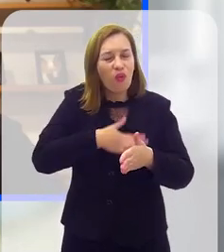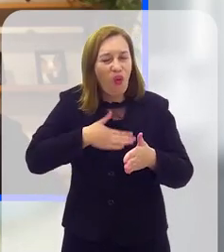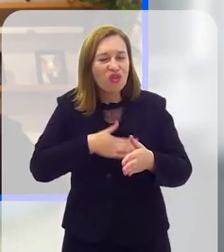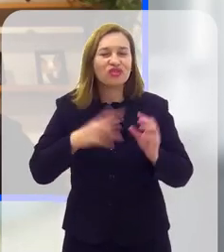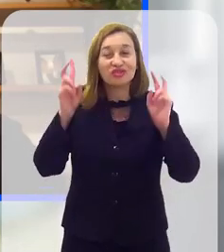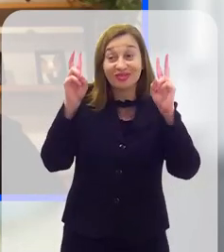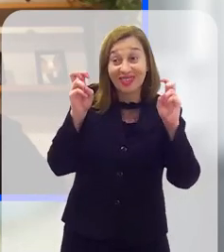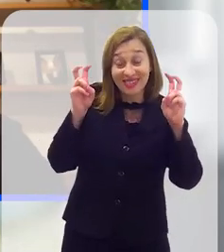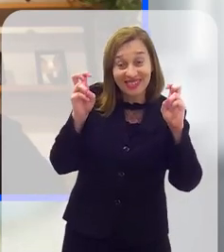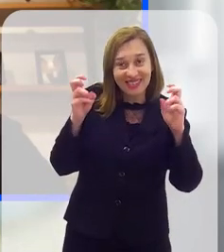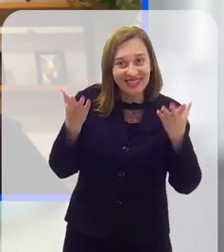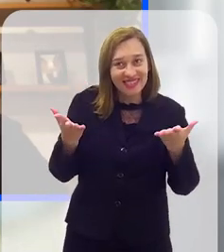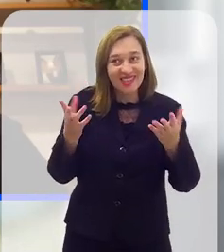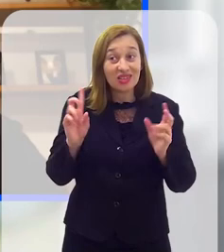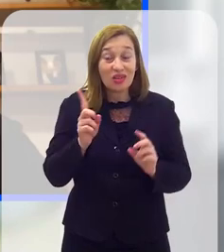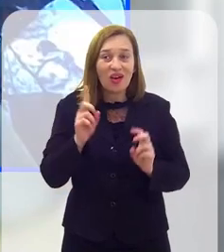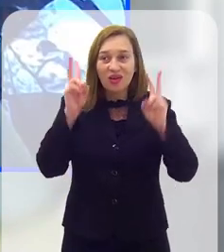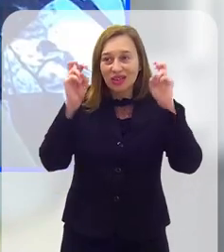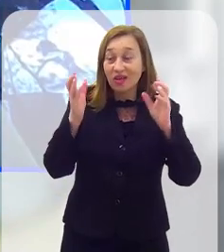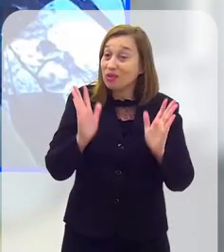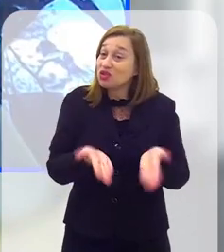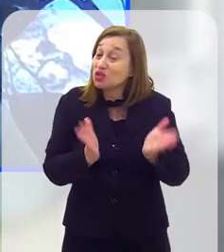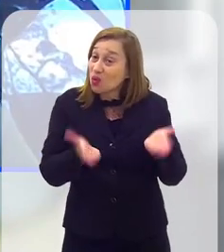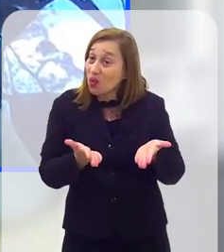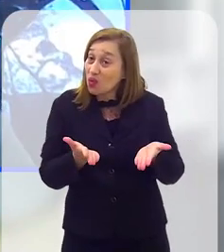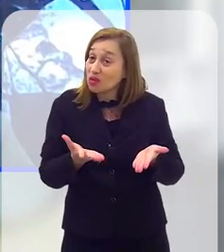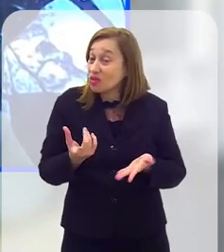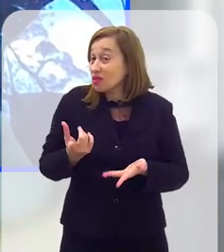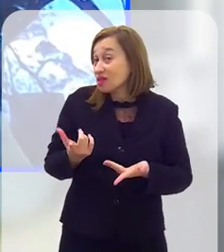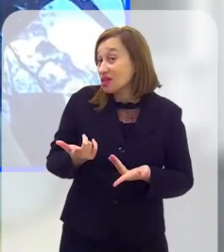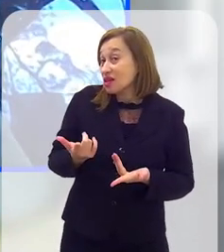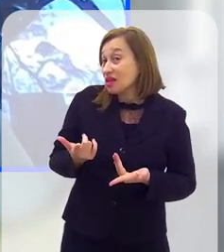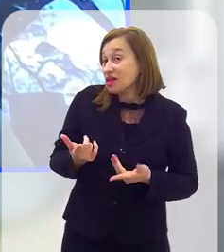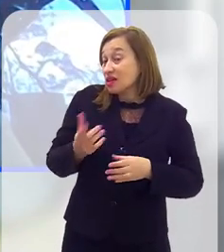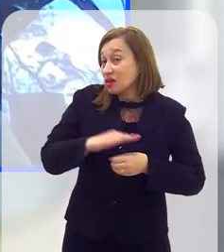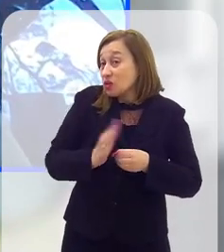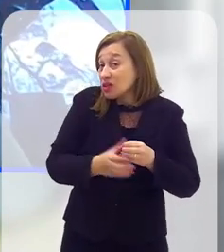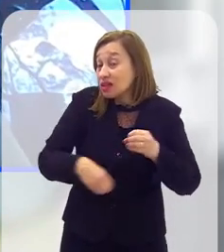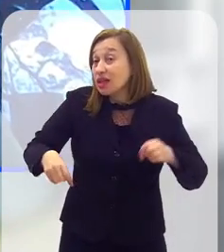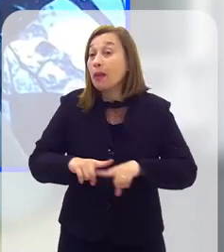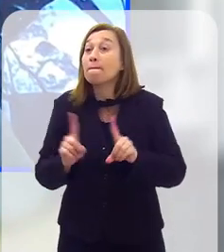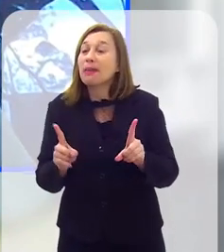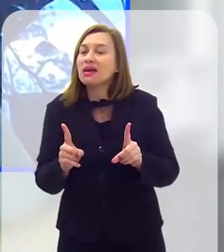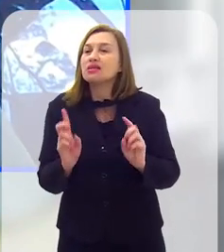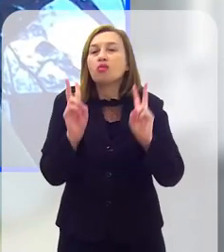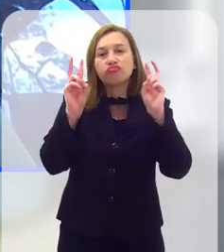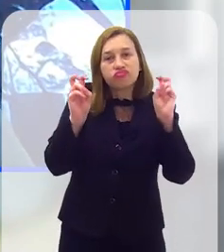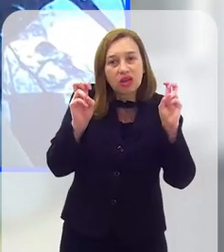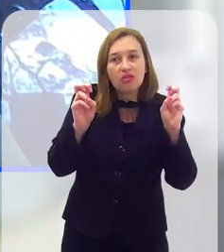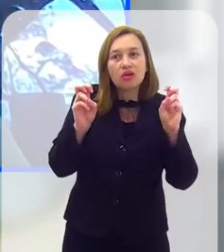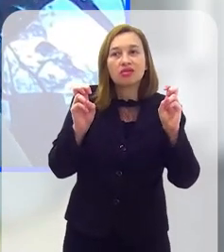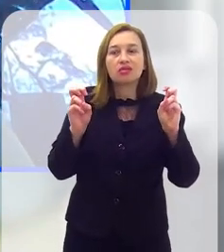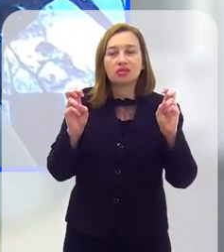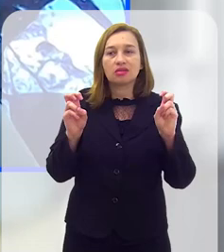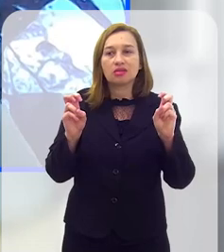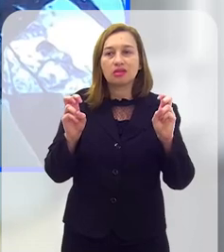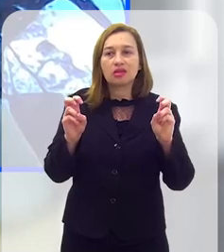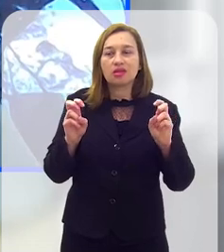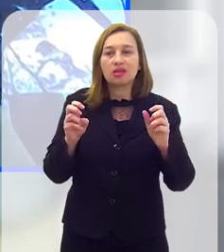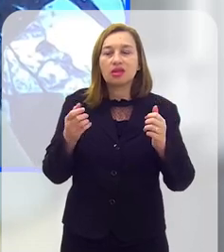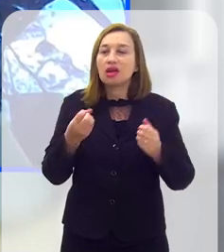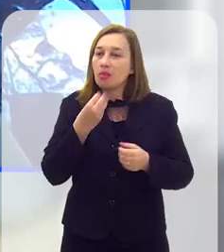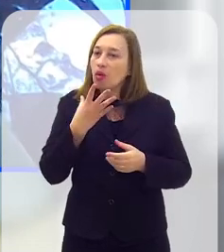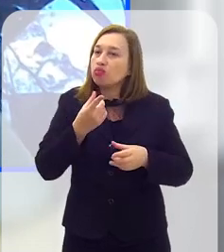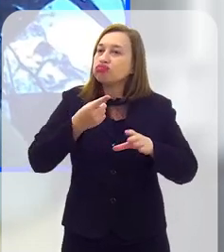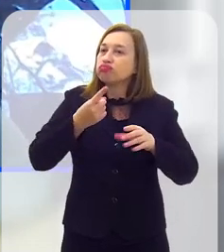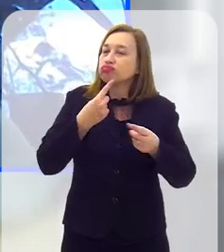que eu gosto muito do assunto, não é o tema aqui de hoje, modelo tarifário para os serviços de saneamento, mas é um